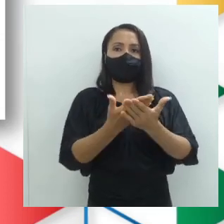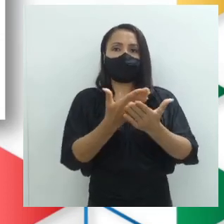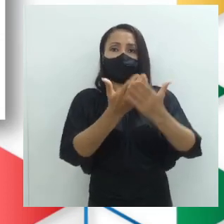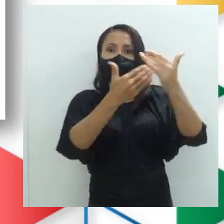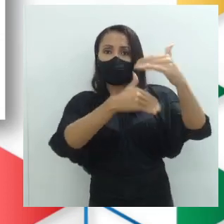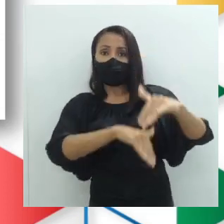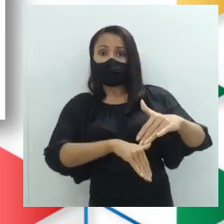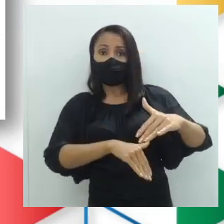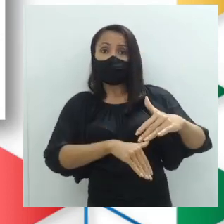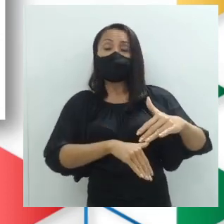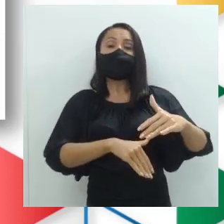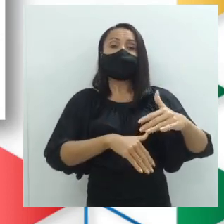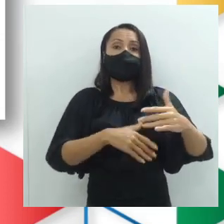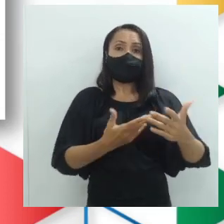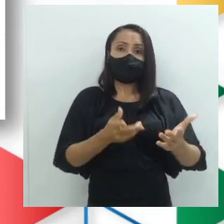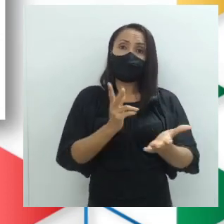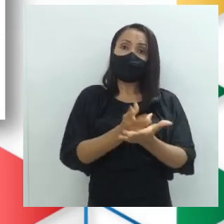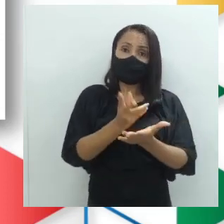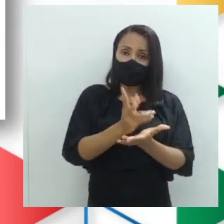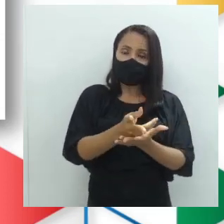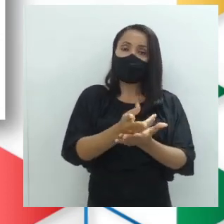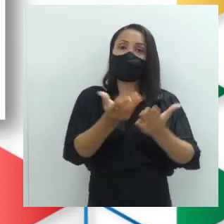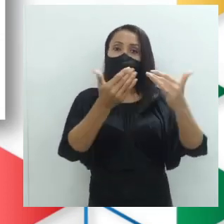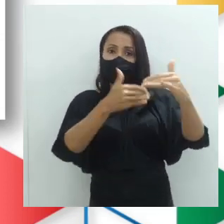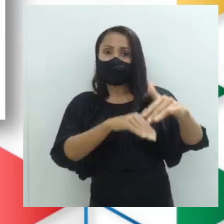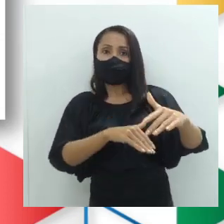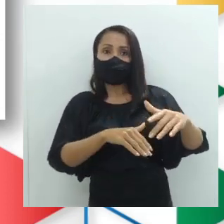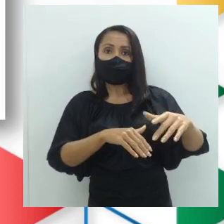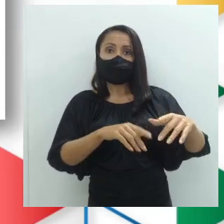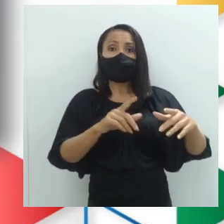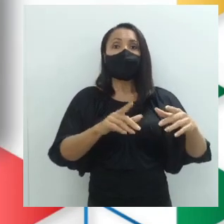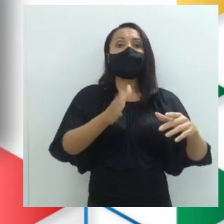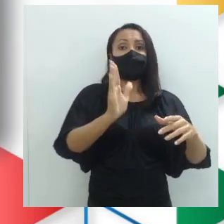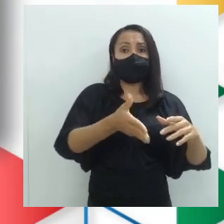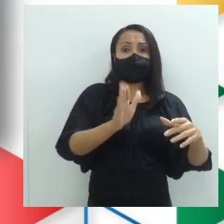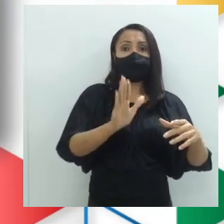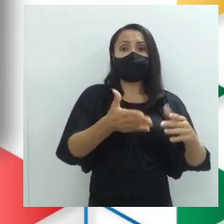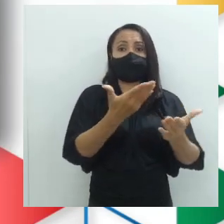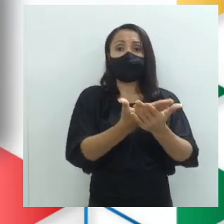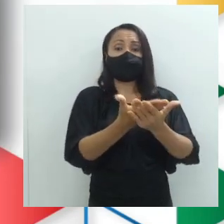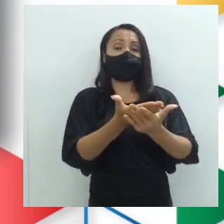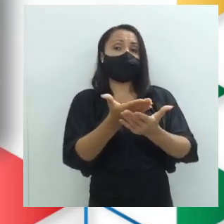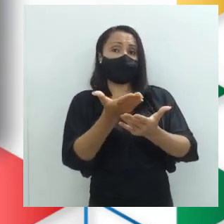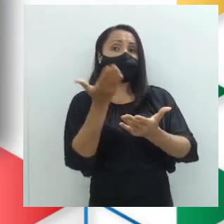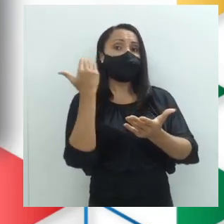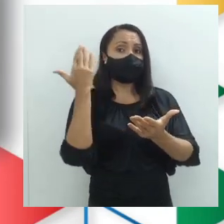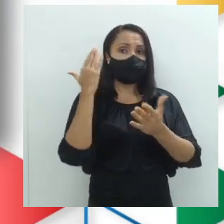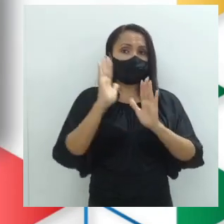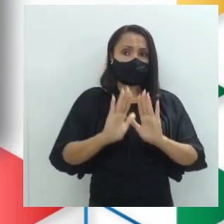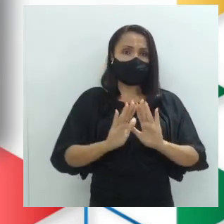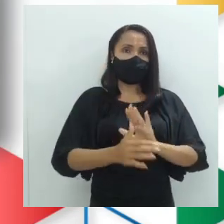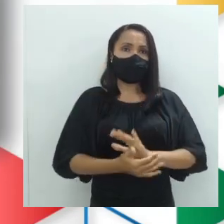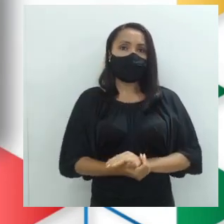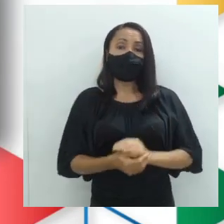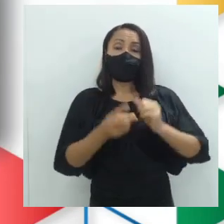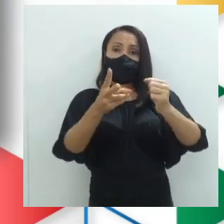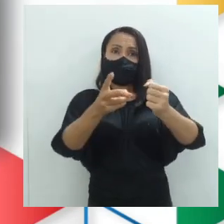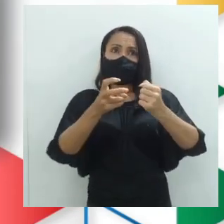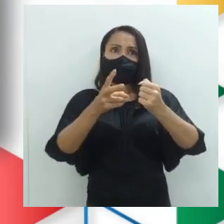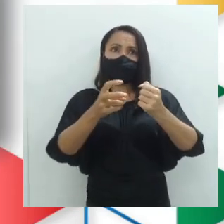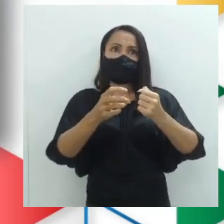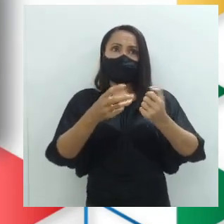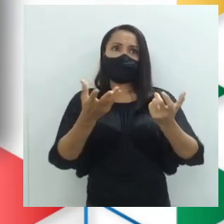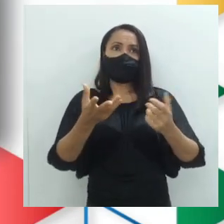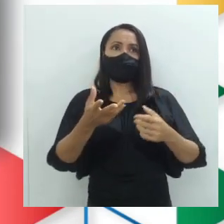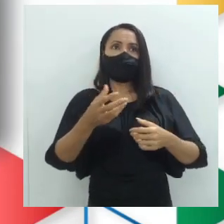Se ela continua, é porque ela já estudava antes. Então entendo. Outro. Olha aí com advérbio. Maria